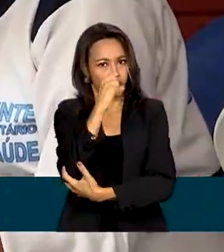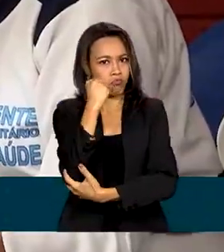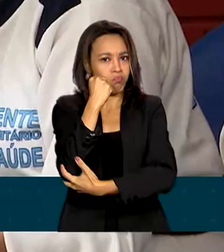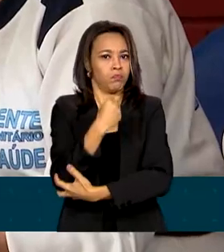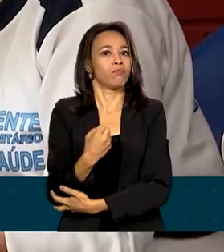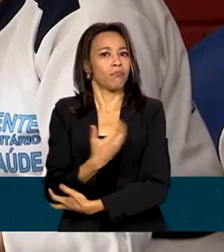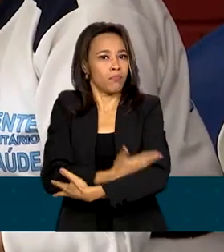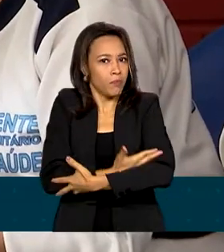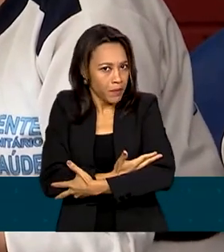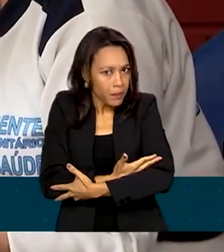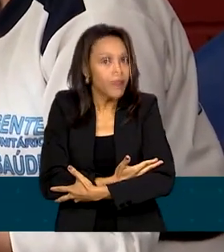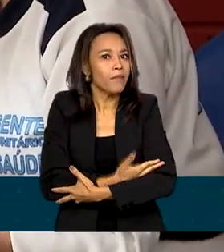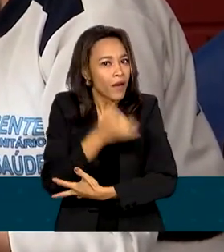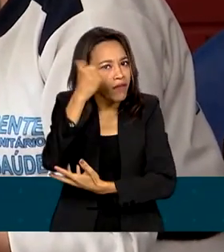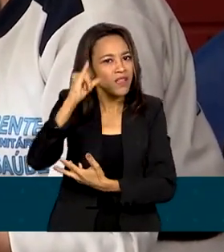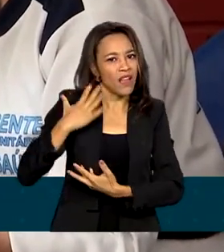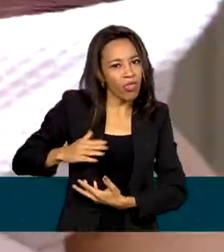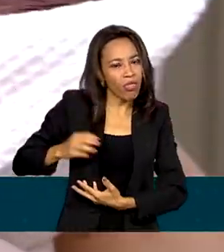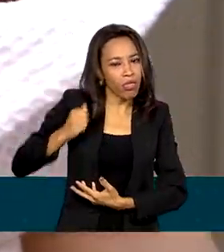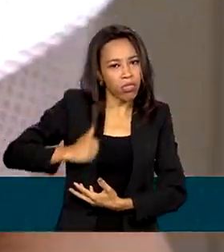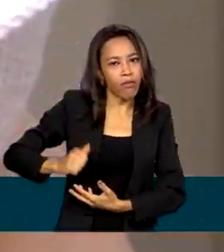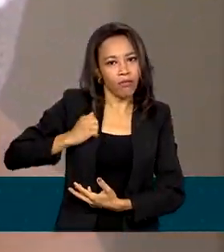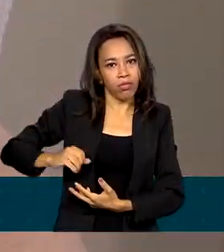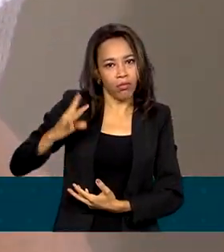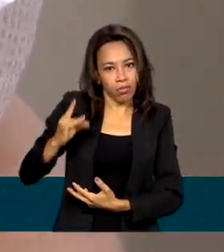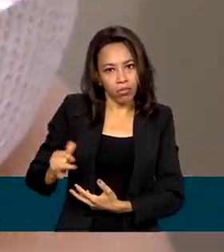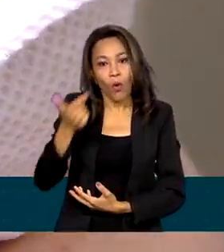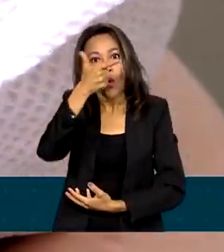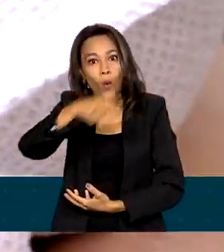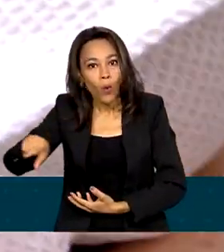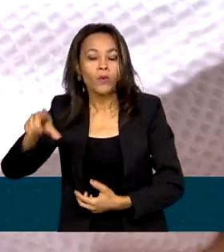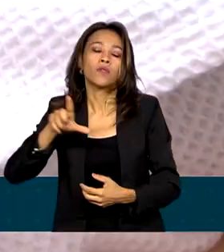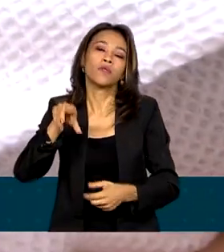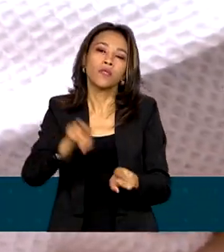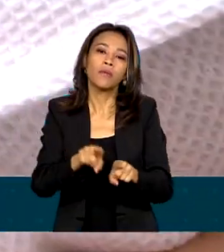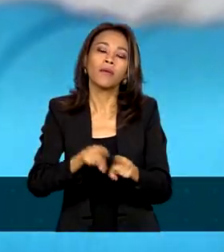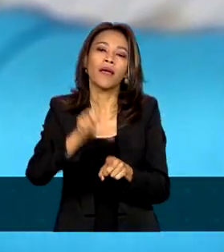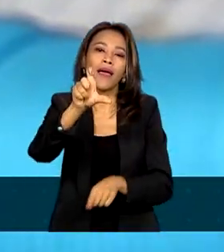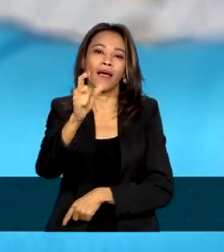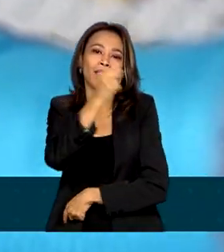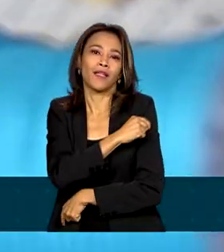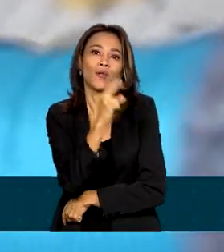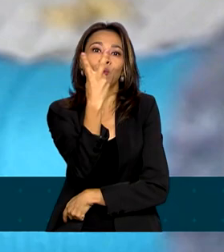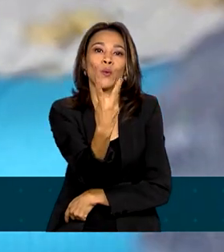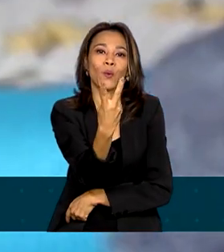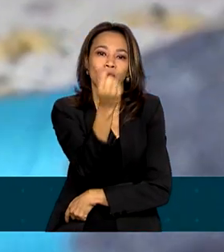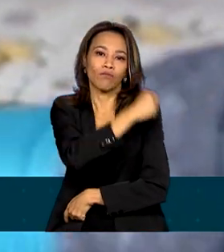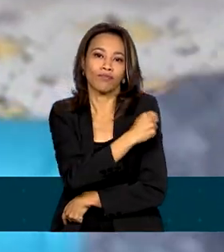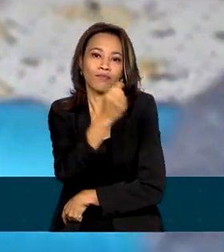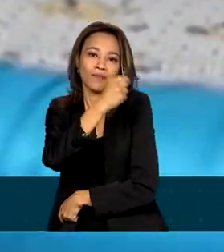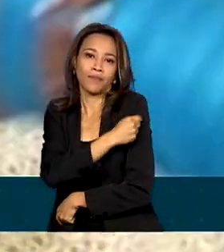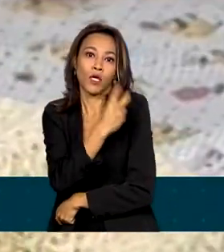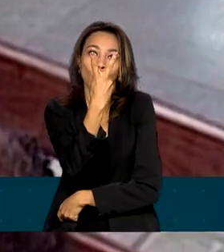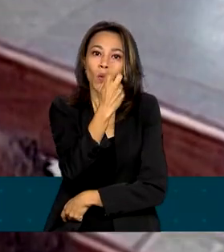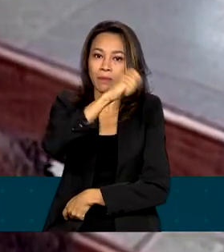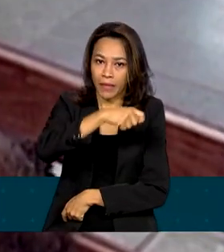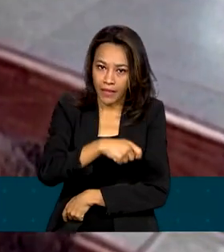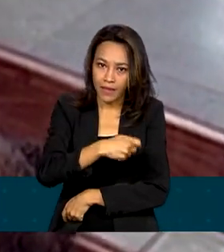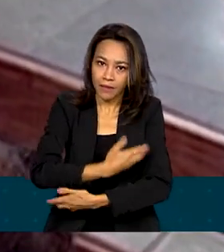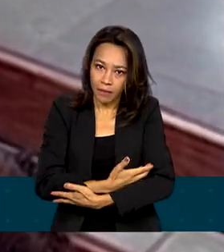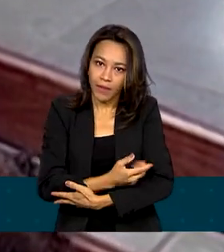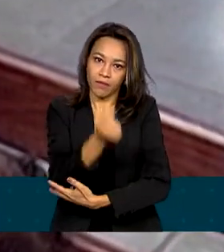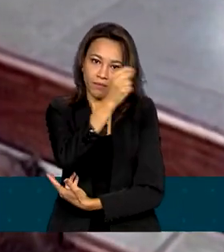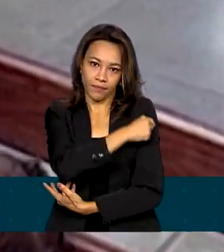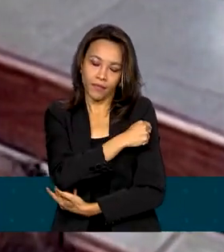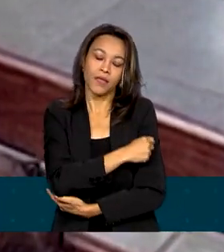Outro cuidado fundamental é a vacinação. São duas doses na rede pública, sendo a primeira aos dois meses e a